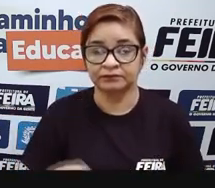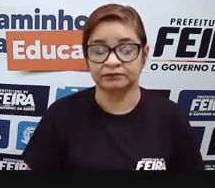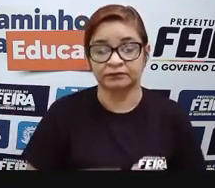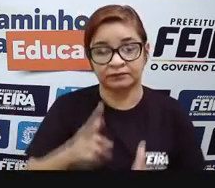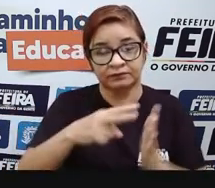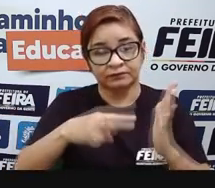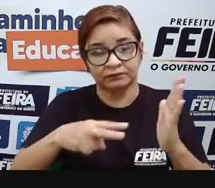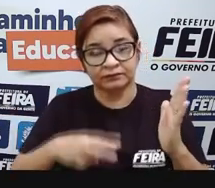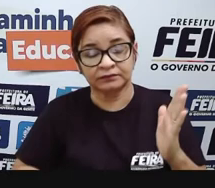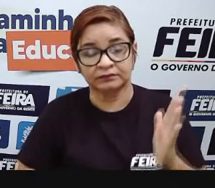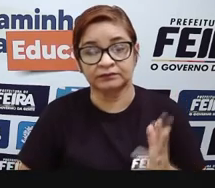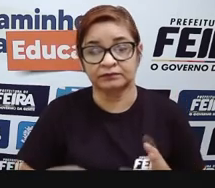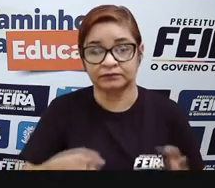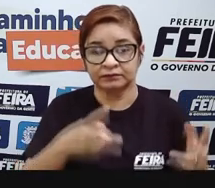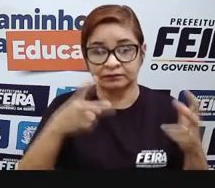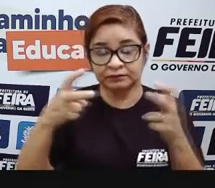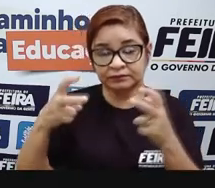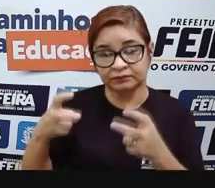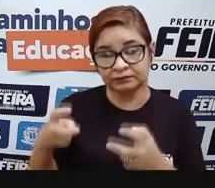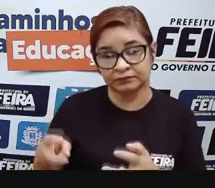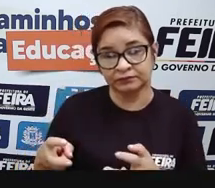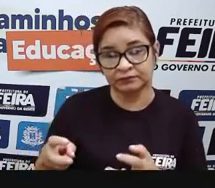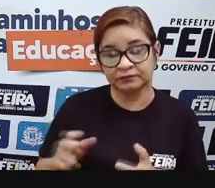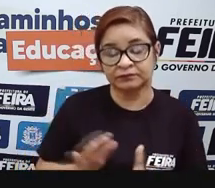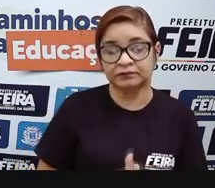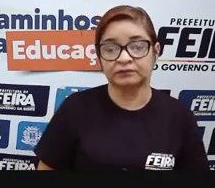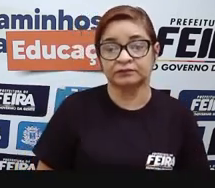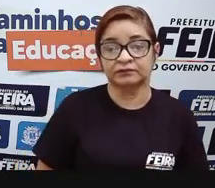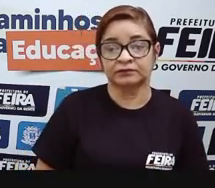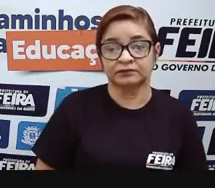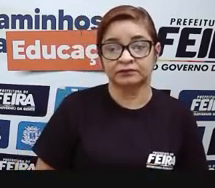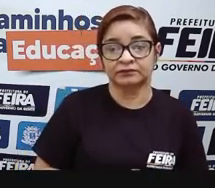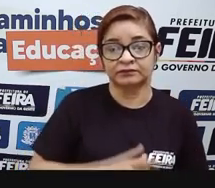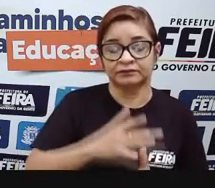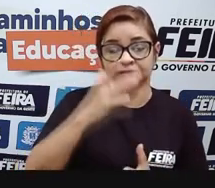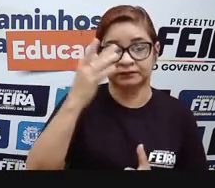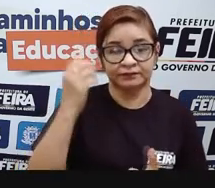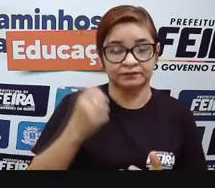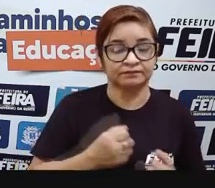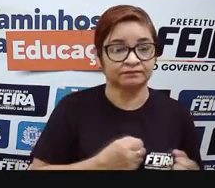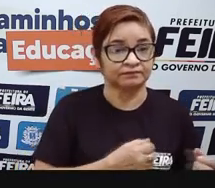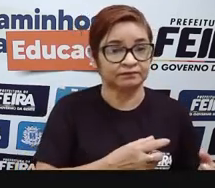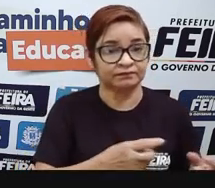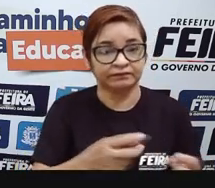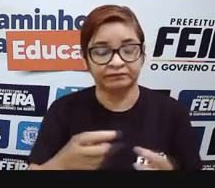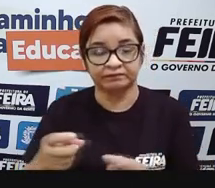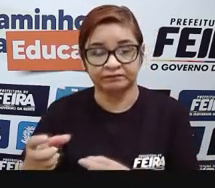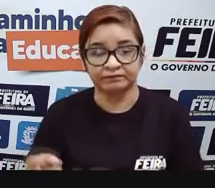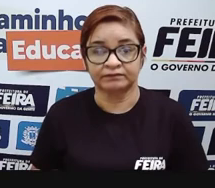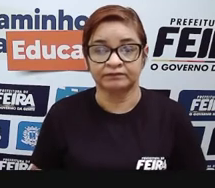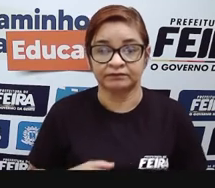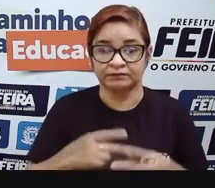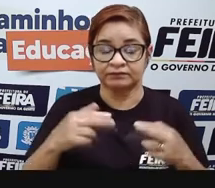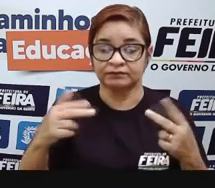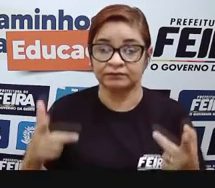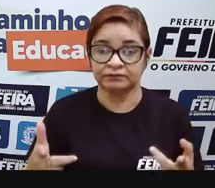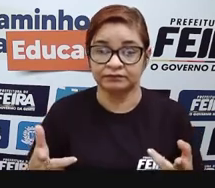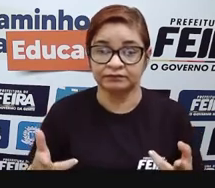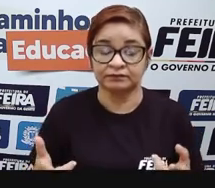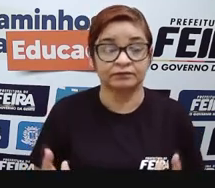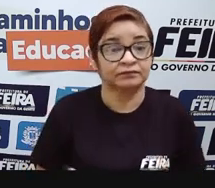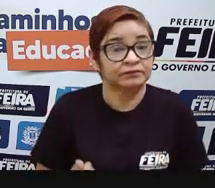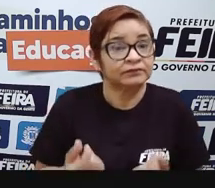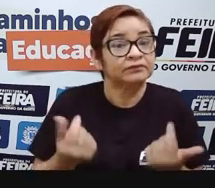A gente observa pela parte dos feirantes, né, que colocava suas barracas ali, que tirava sua fonte de